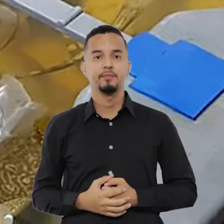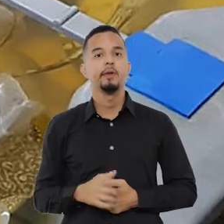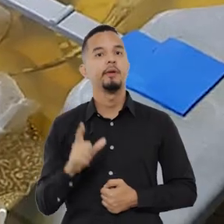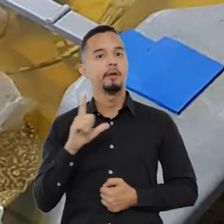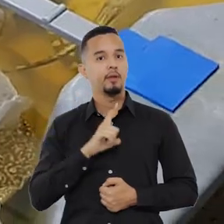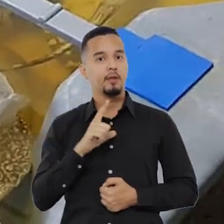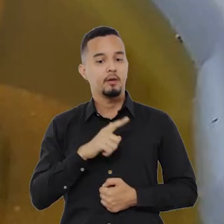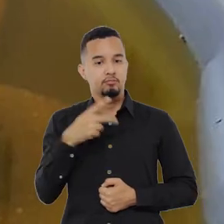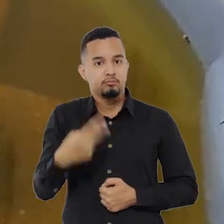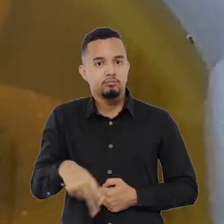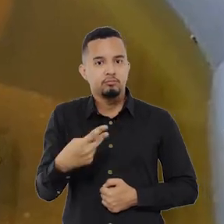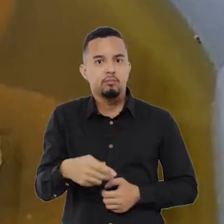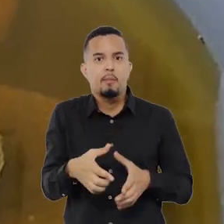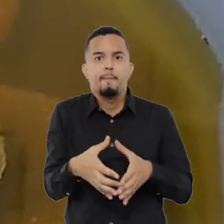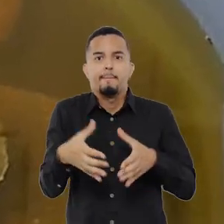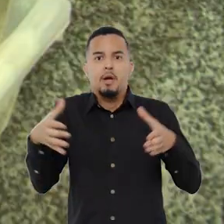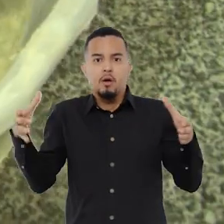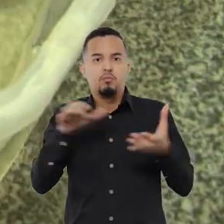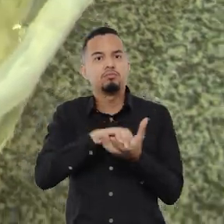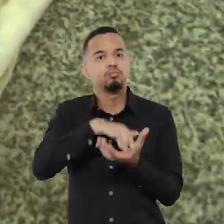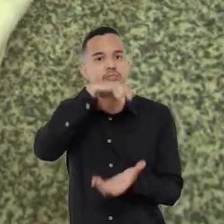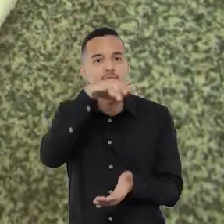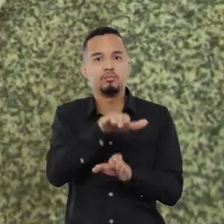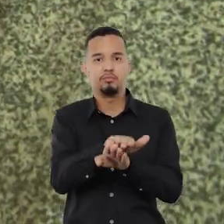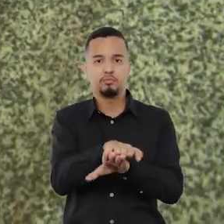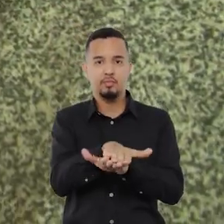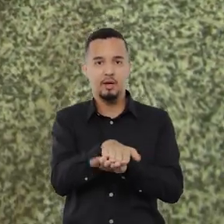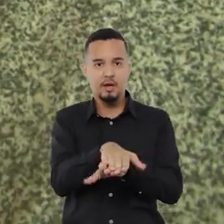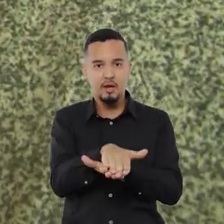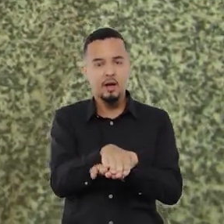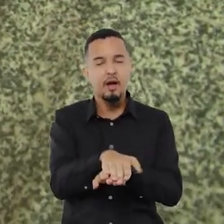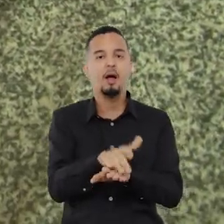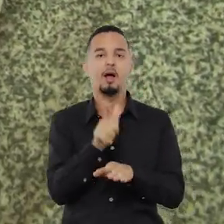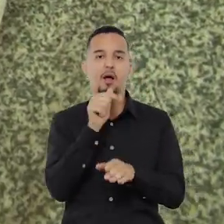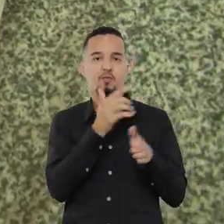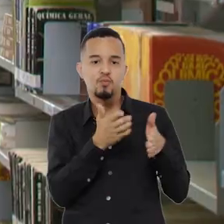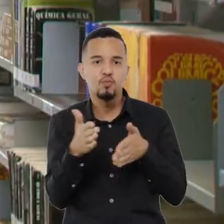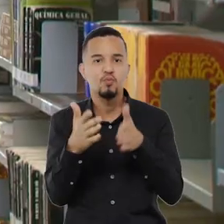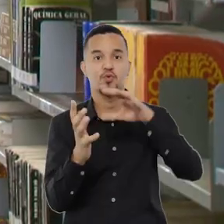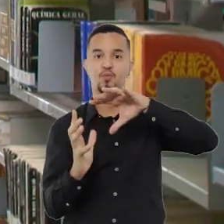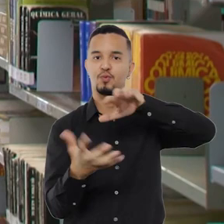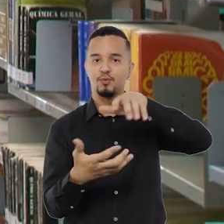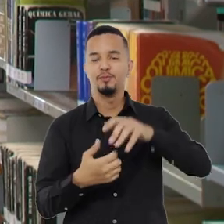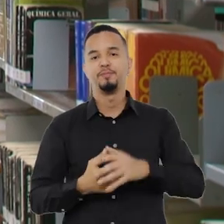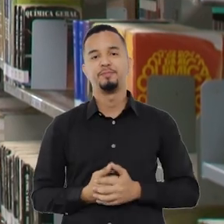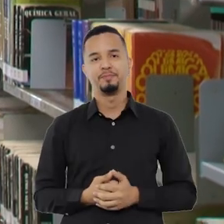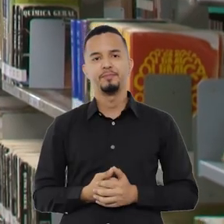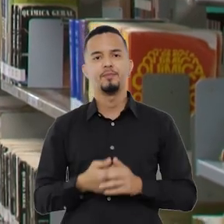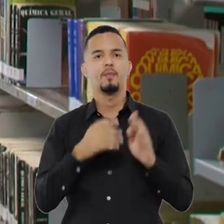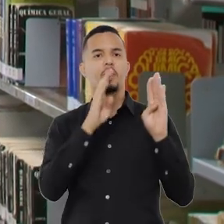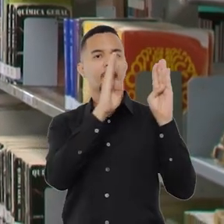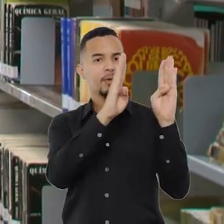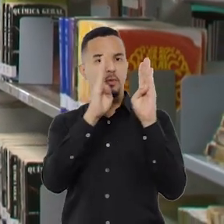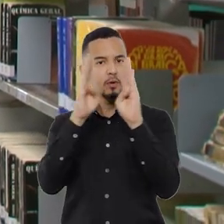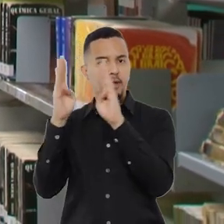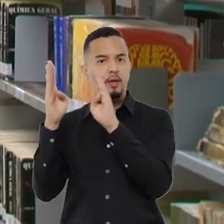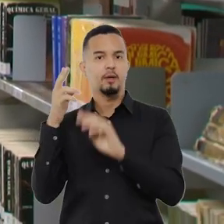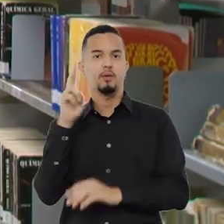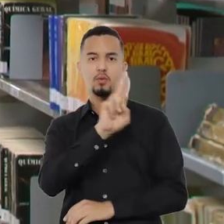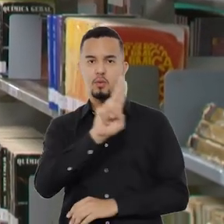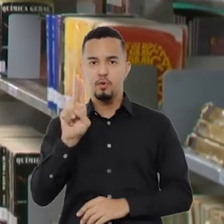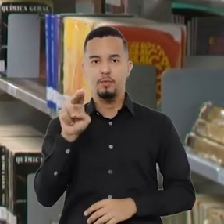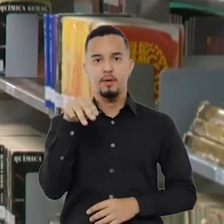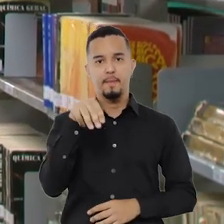Temos a maior coleção de arraias de água doce do mundo! A Biblioteca Maria Levi Veloso de